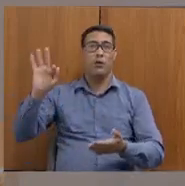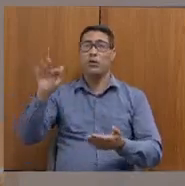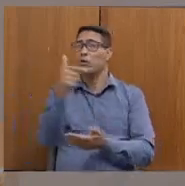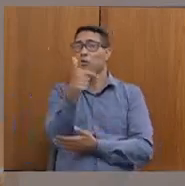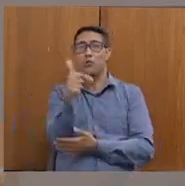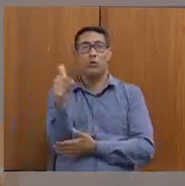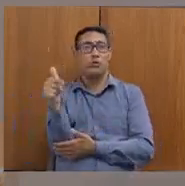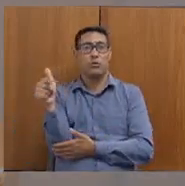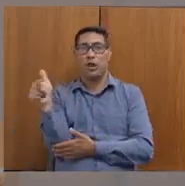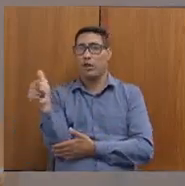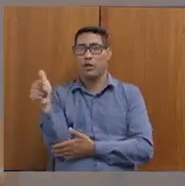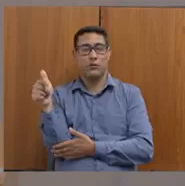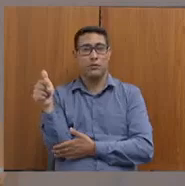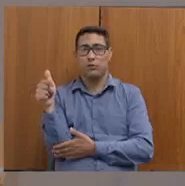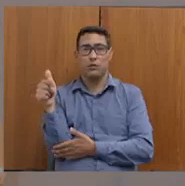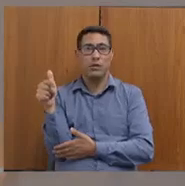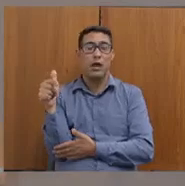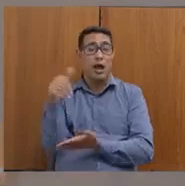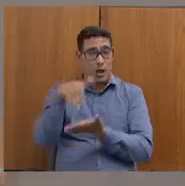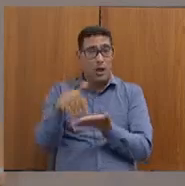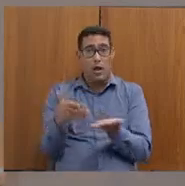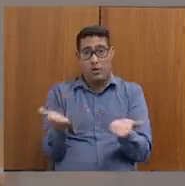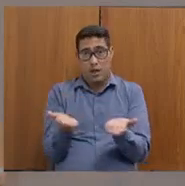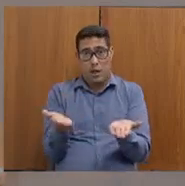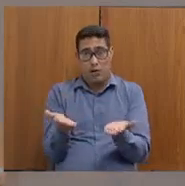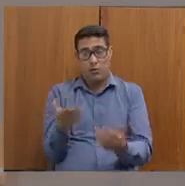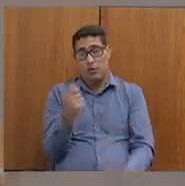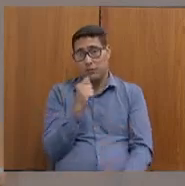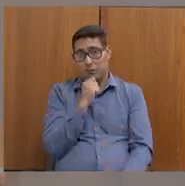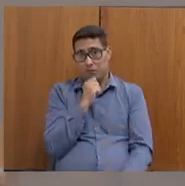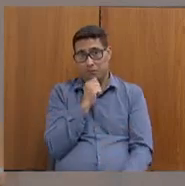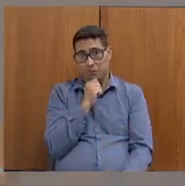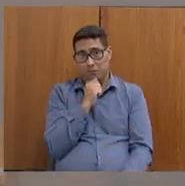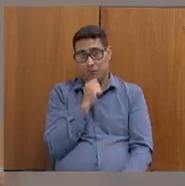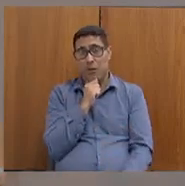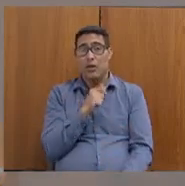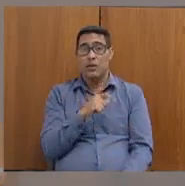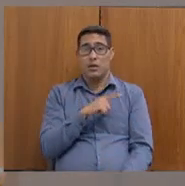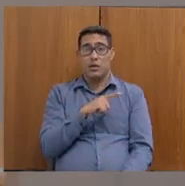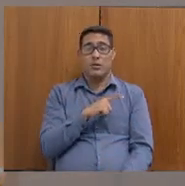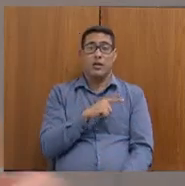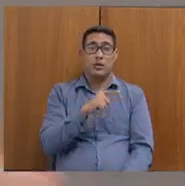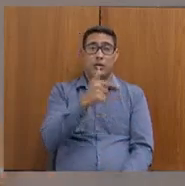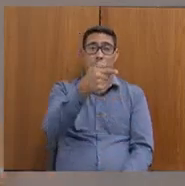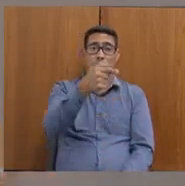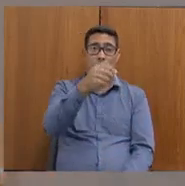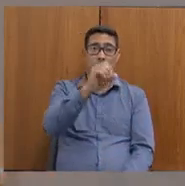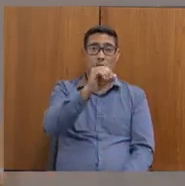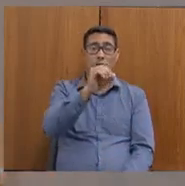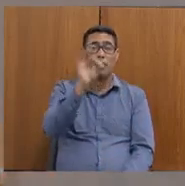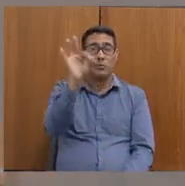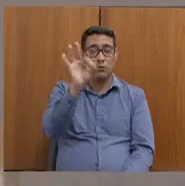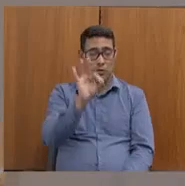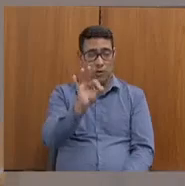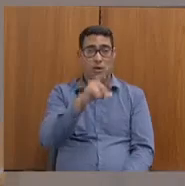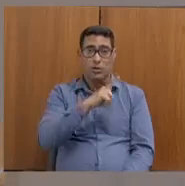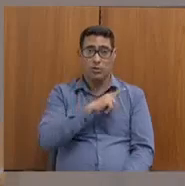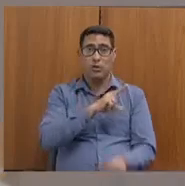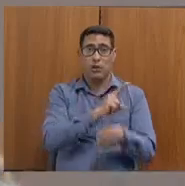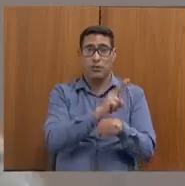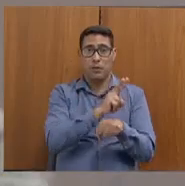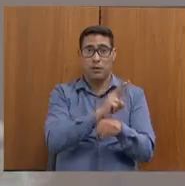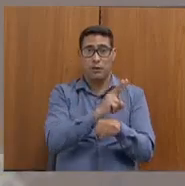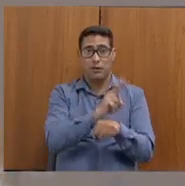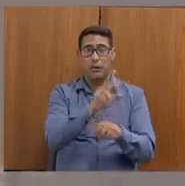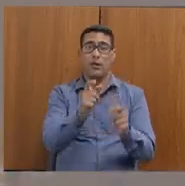Ainda não foi, ainda... Nós já estamos com 70% do que está previsto, sem expansão